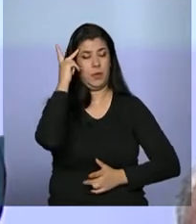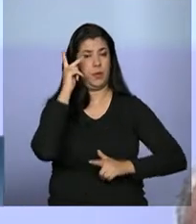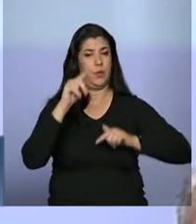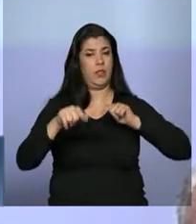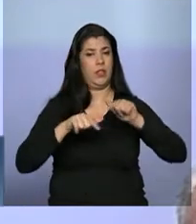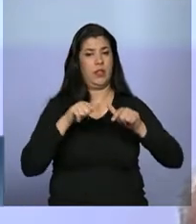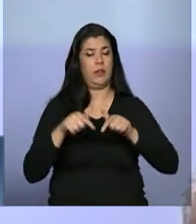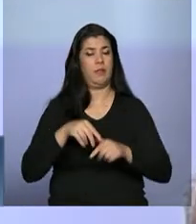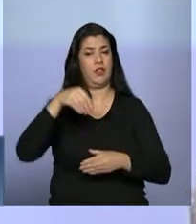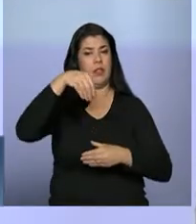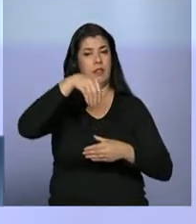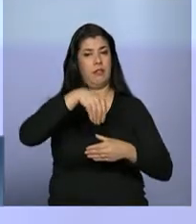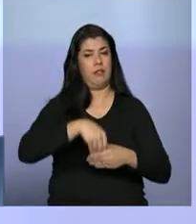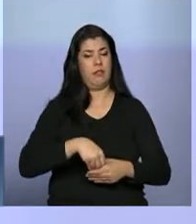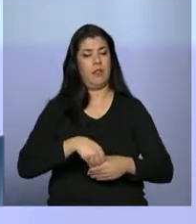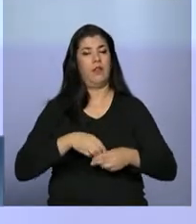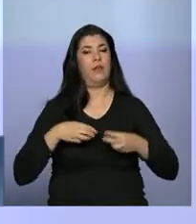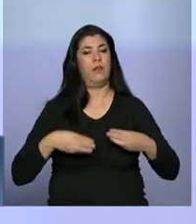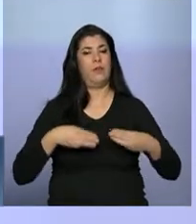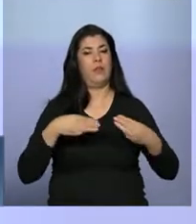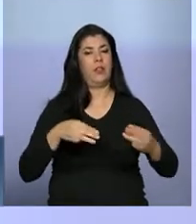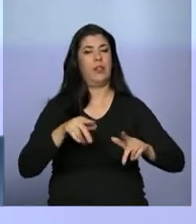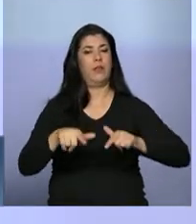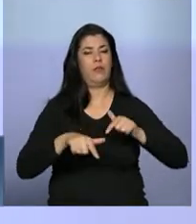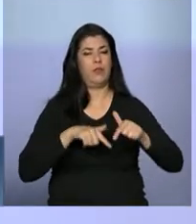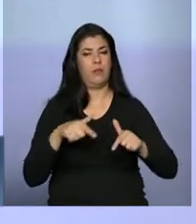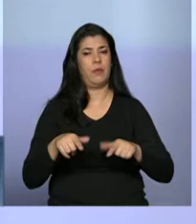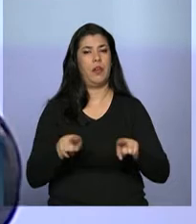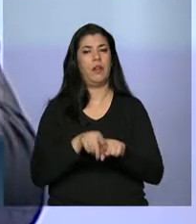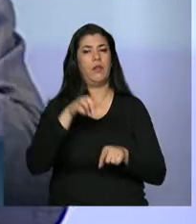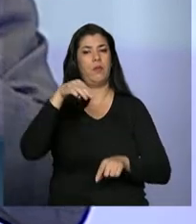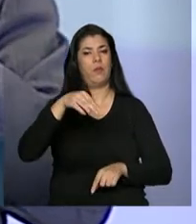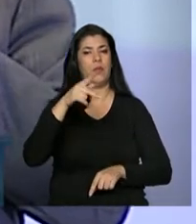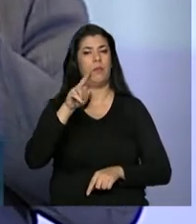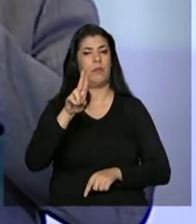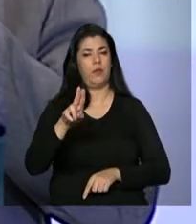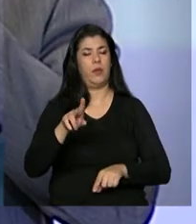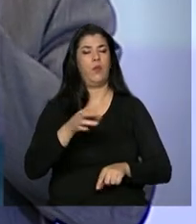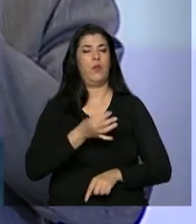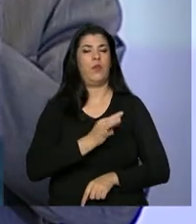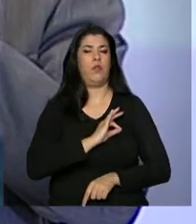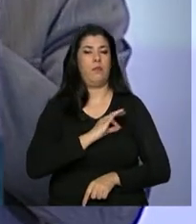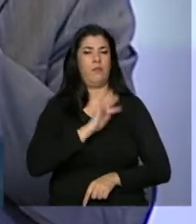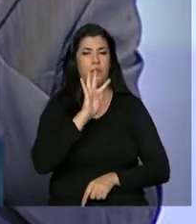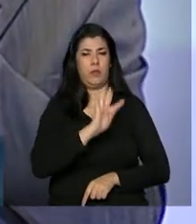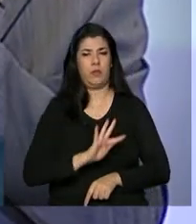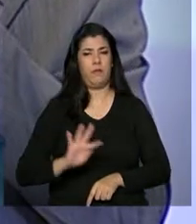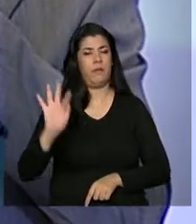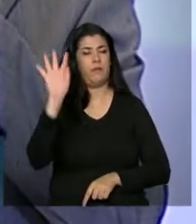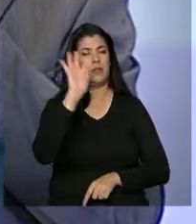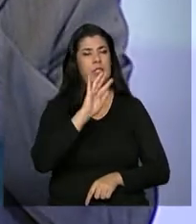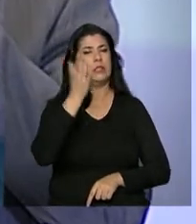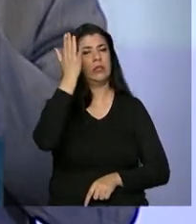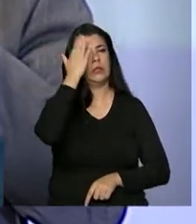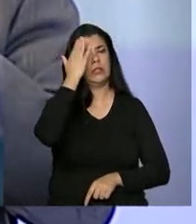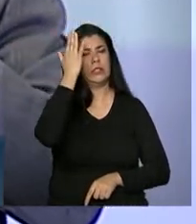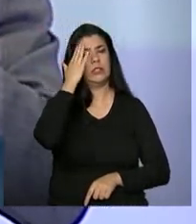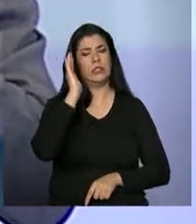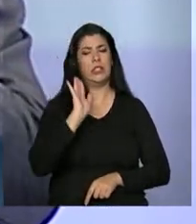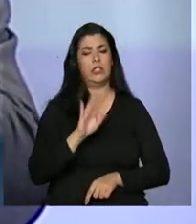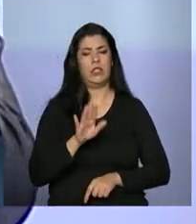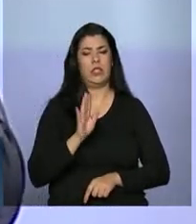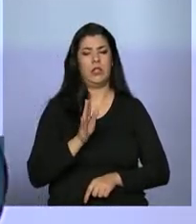Público, quem atua no Ministério do Trabalho e Emprego, quem atua na Polícia Federal, sabe, sabe